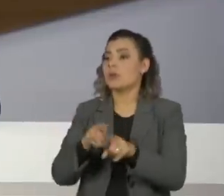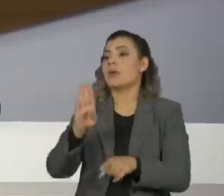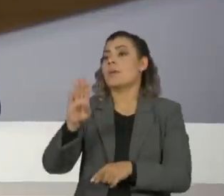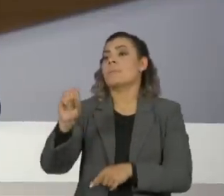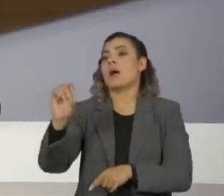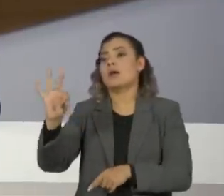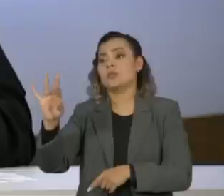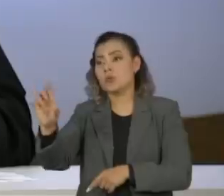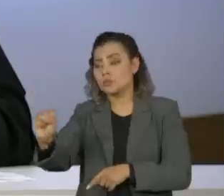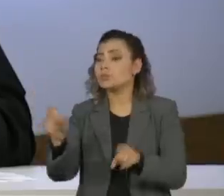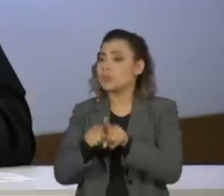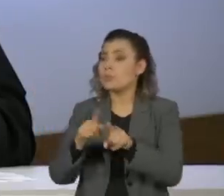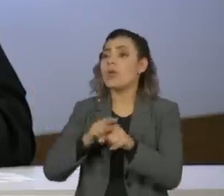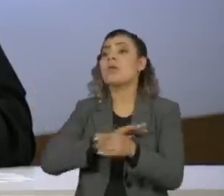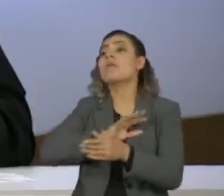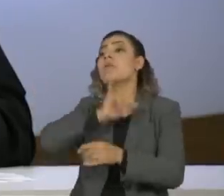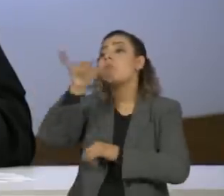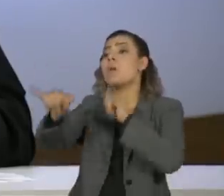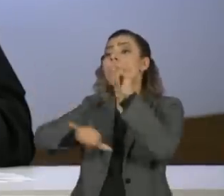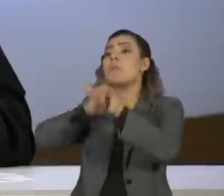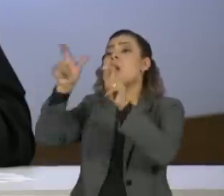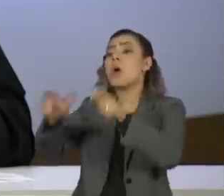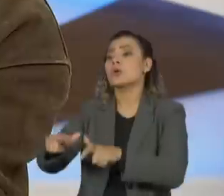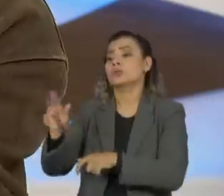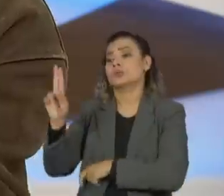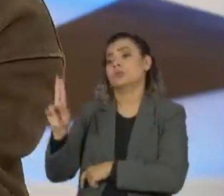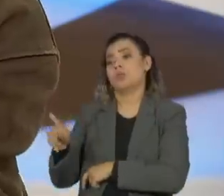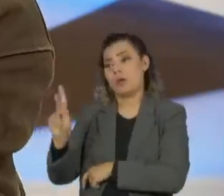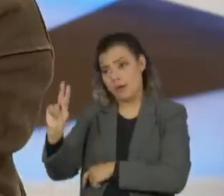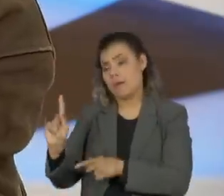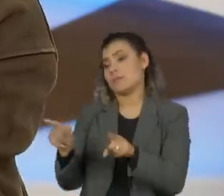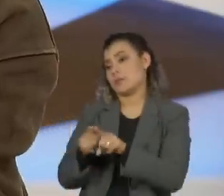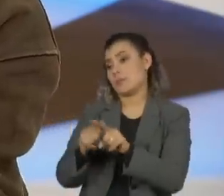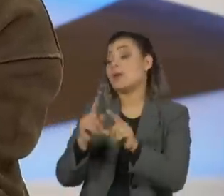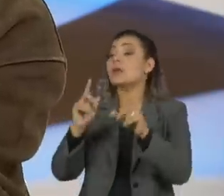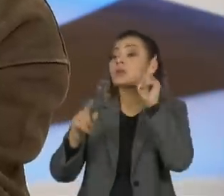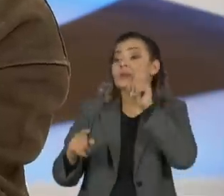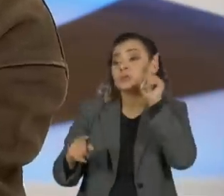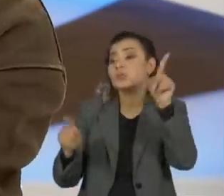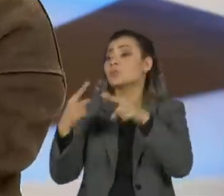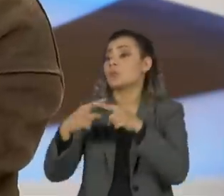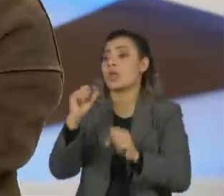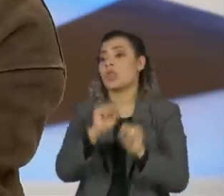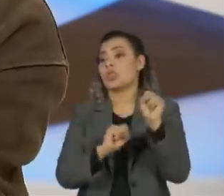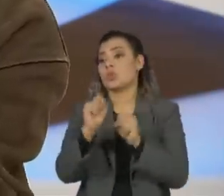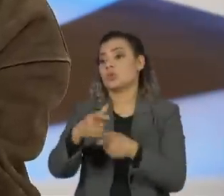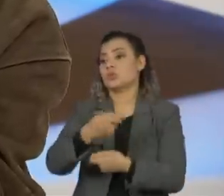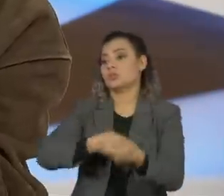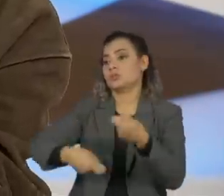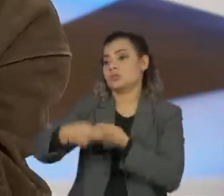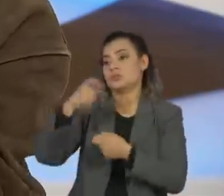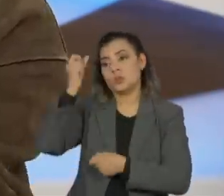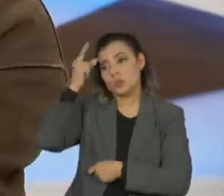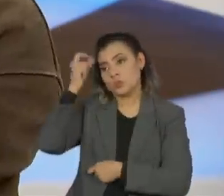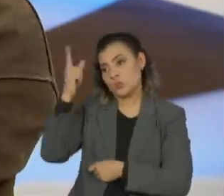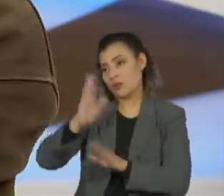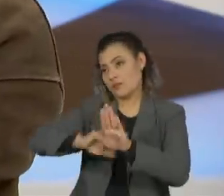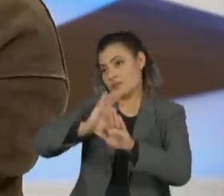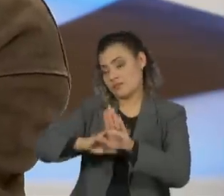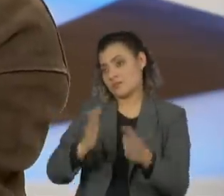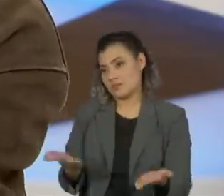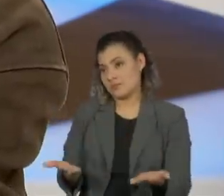Royce em divisas para a Inglaterra e tem isso nos Estados Unidos que é a indústria cultural. A gente não vê o Brasil que tem uma